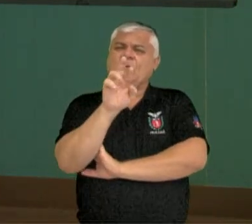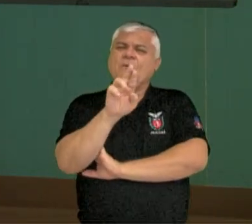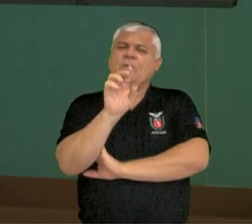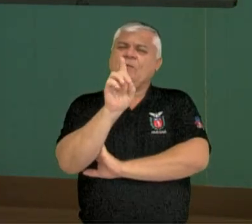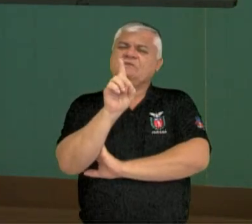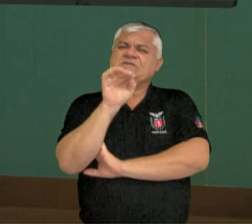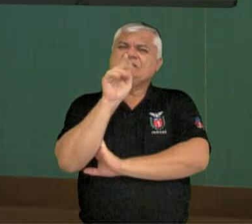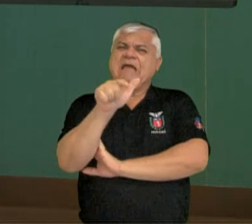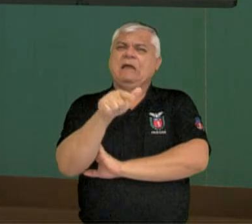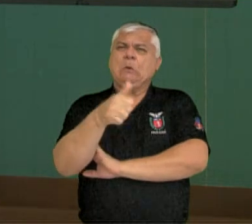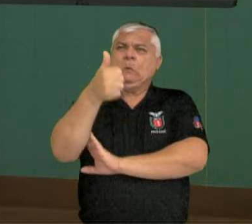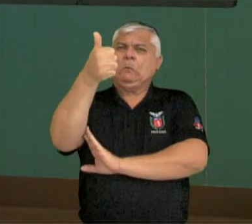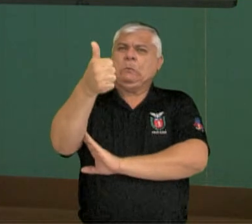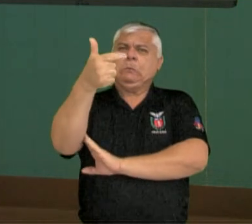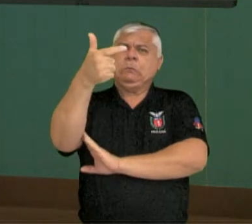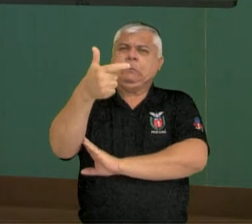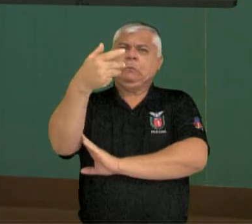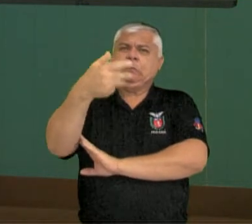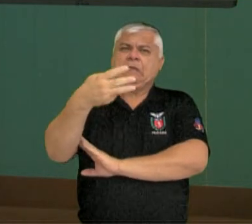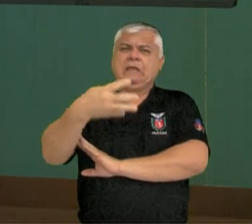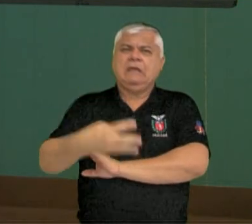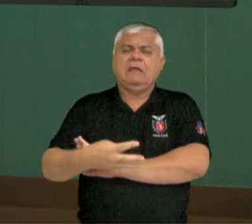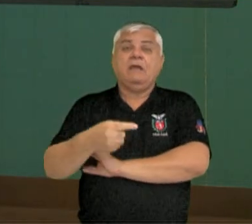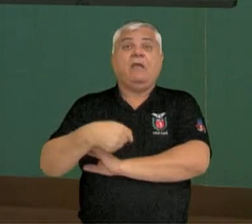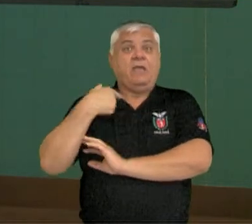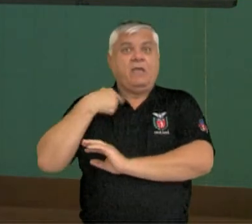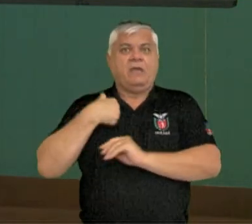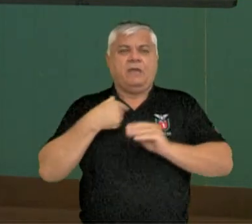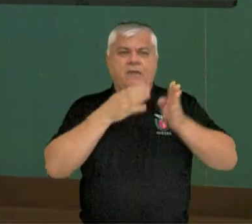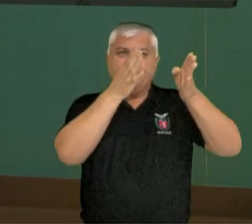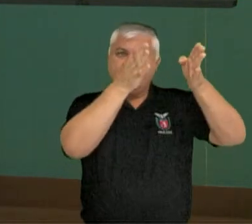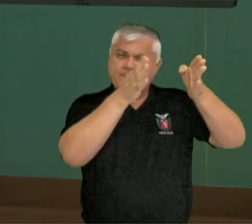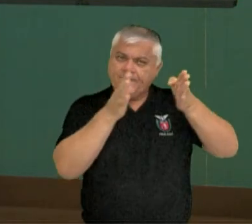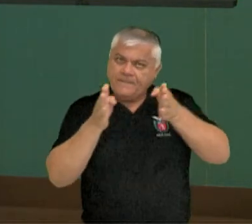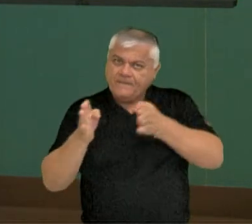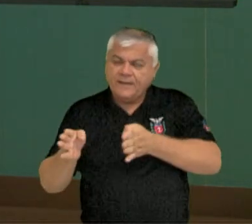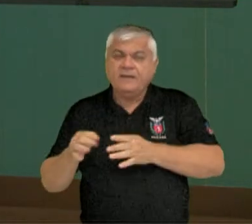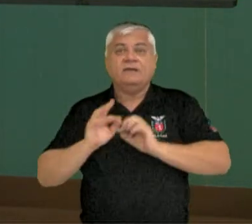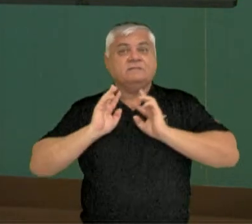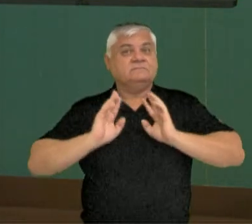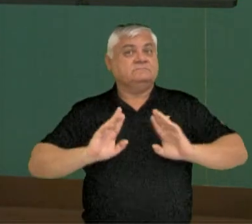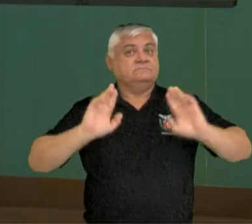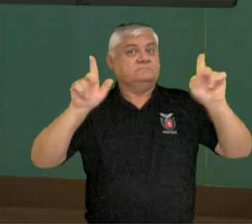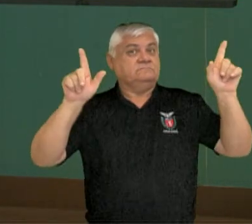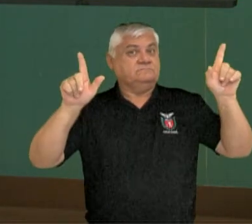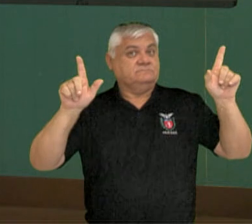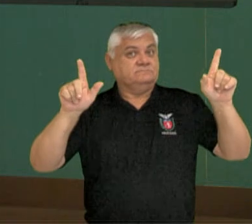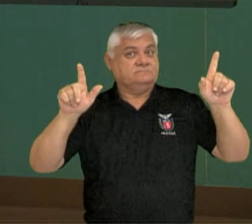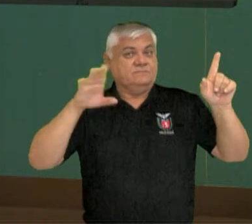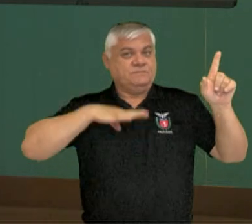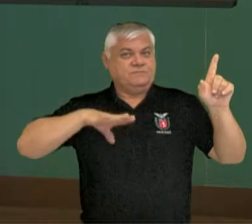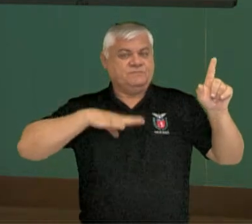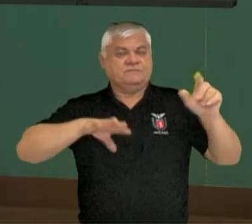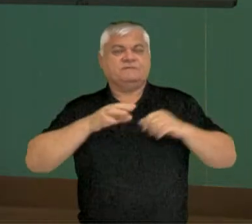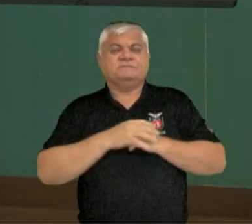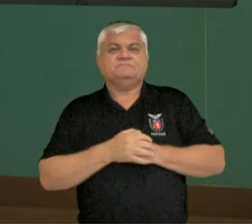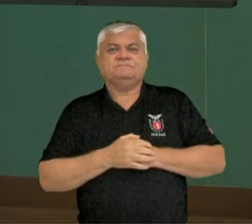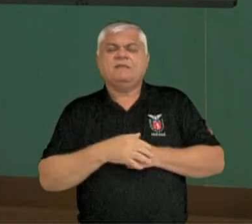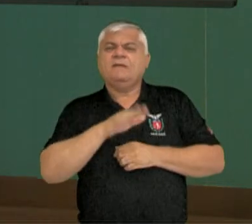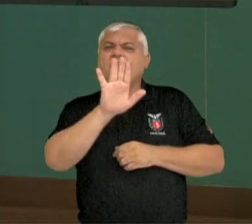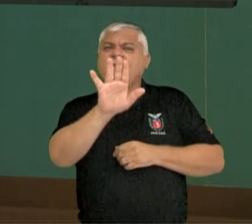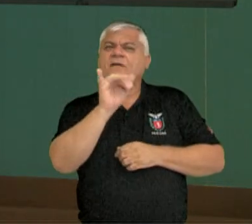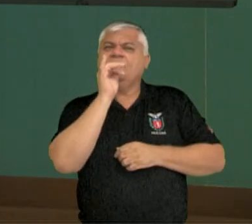Números ordinais, vem da ordem. Eles são um pouquinho diferentes da língua portuguesa. Para